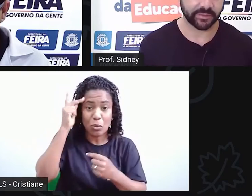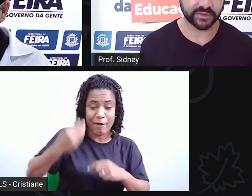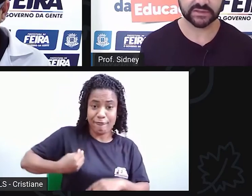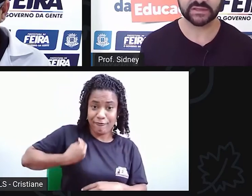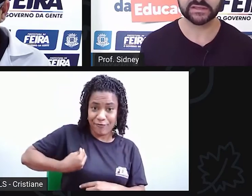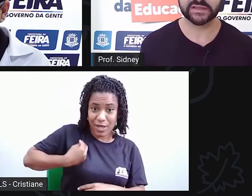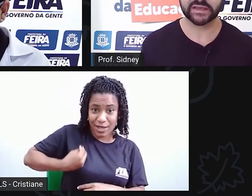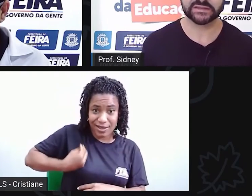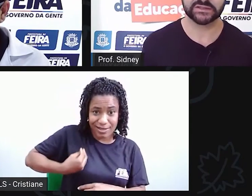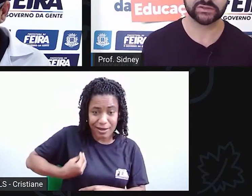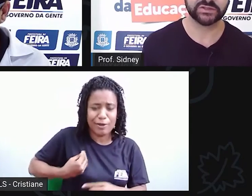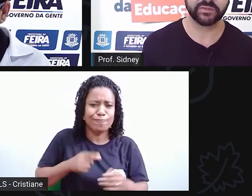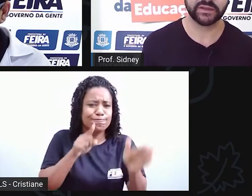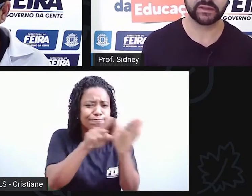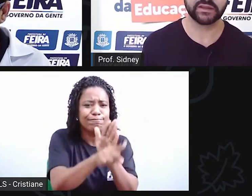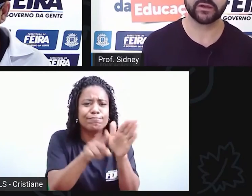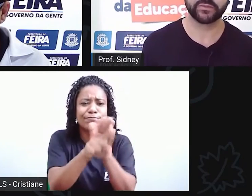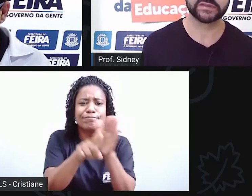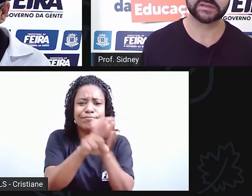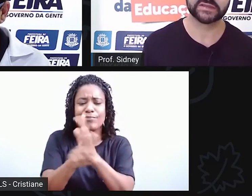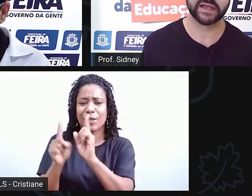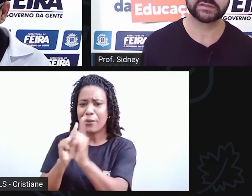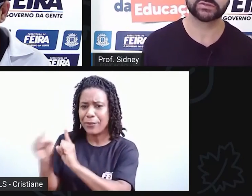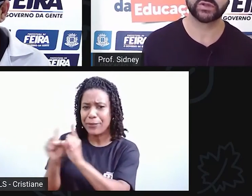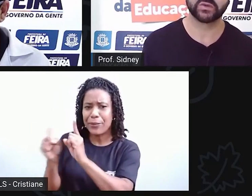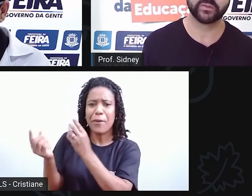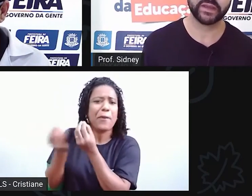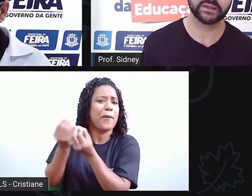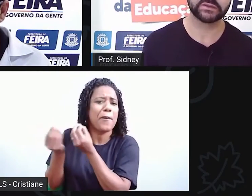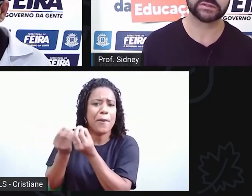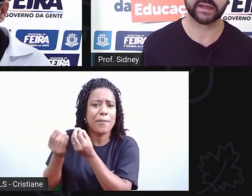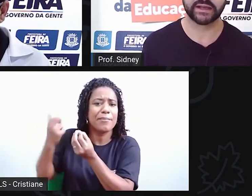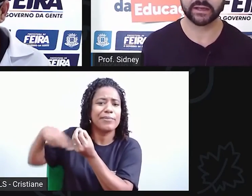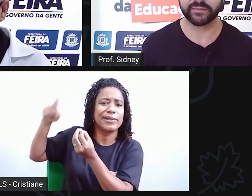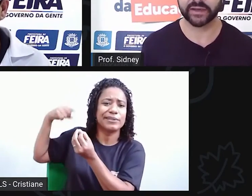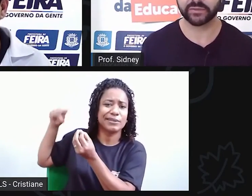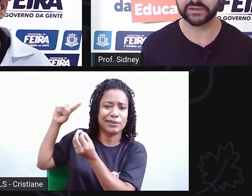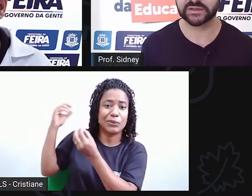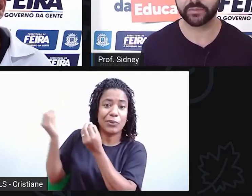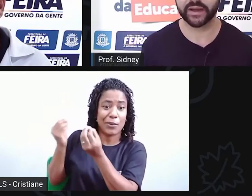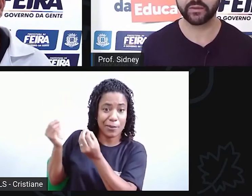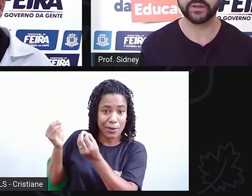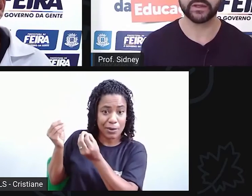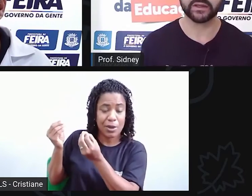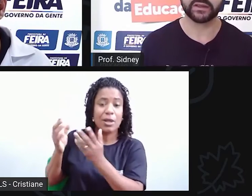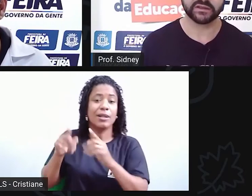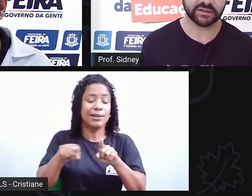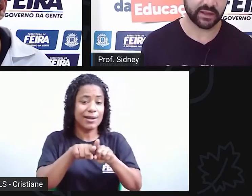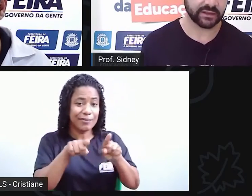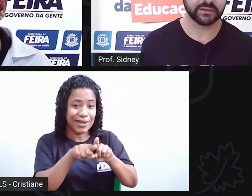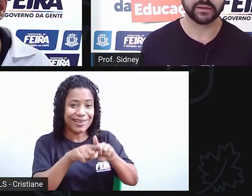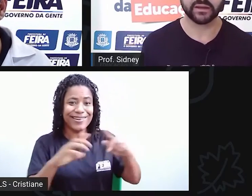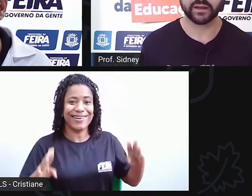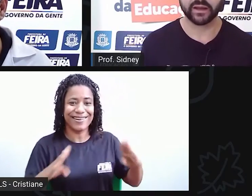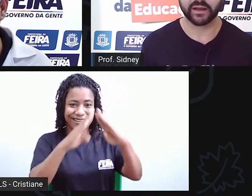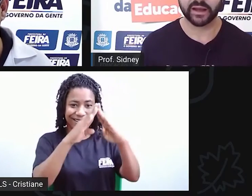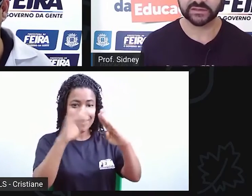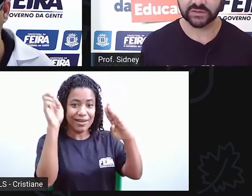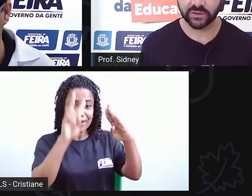A pesquisa exigiu de mim que eu pesquisasse os documentos da Câmara Municipal que têm